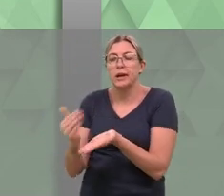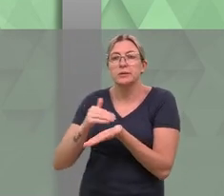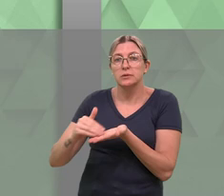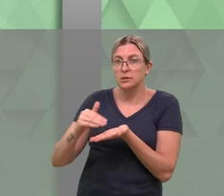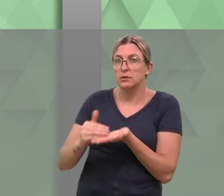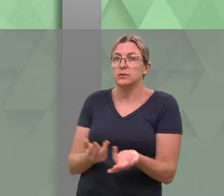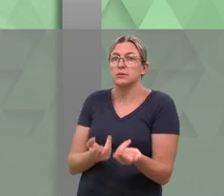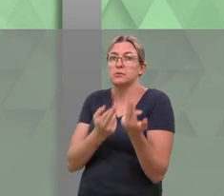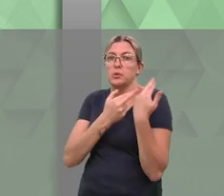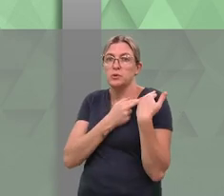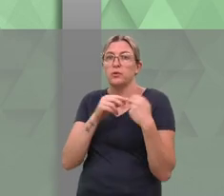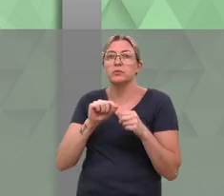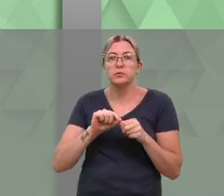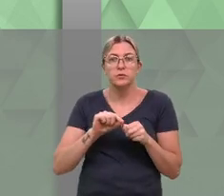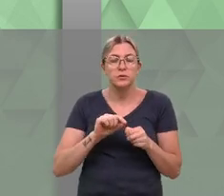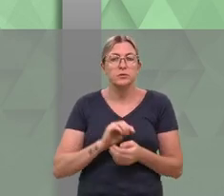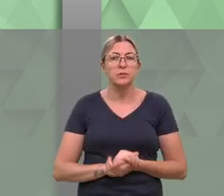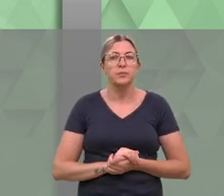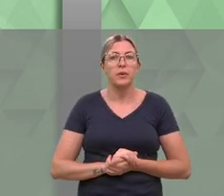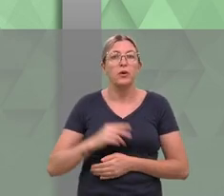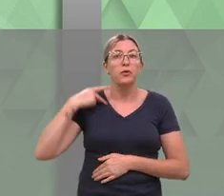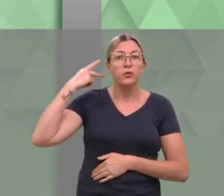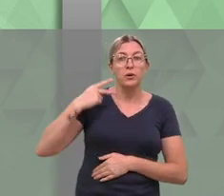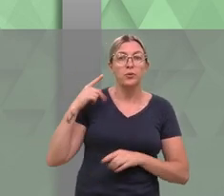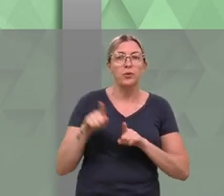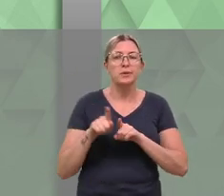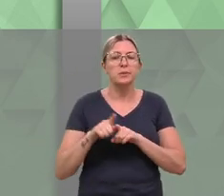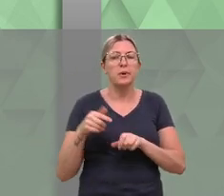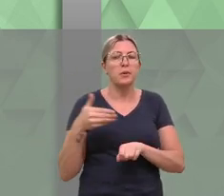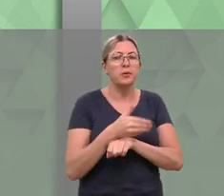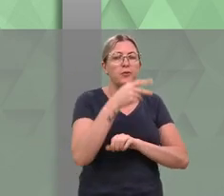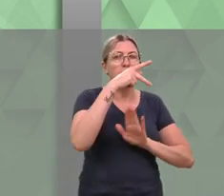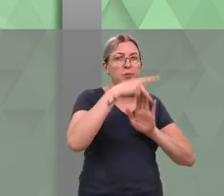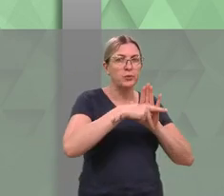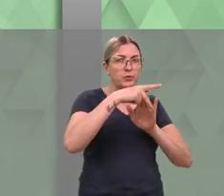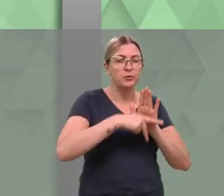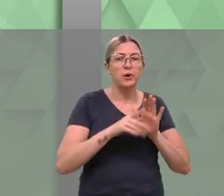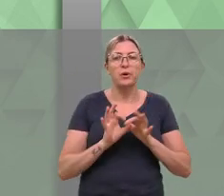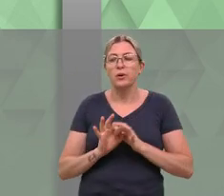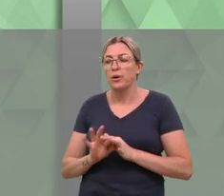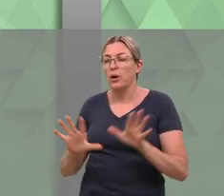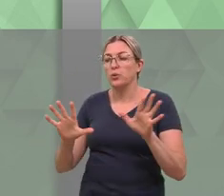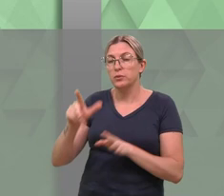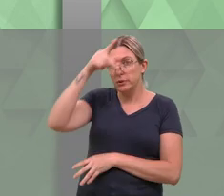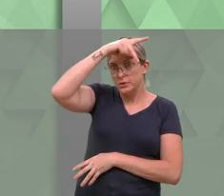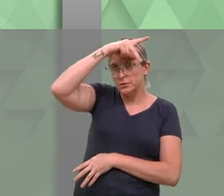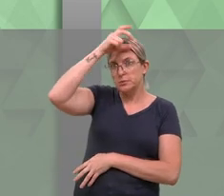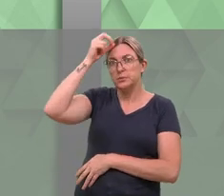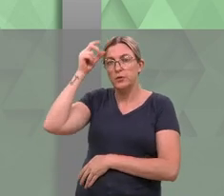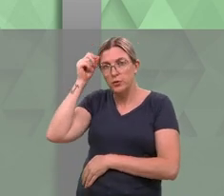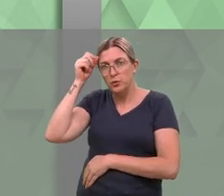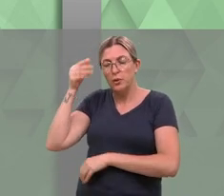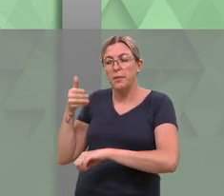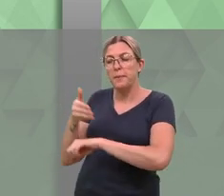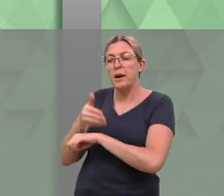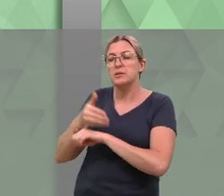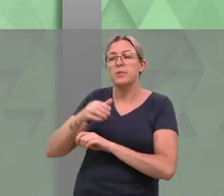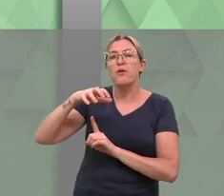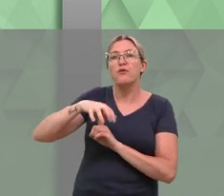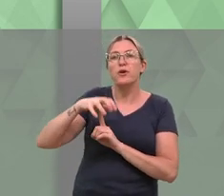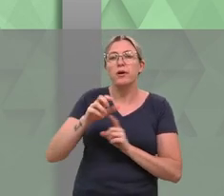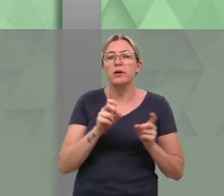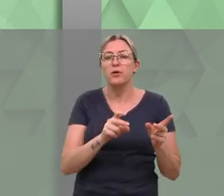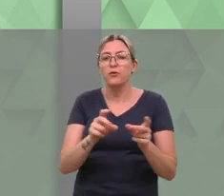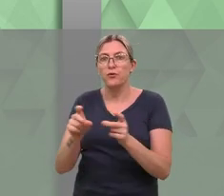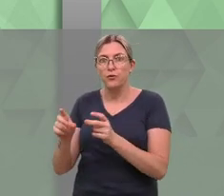As solicitações serão encaminhadas aos órgãos competentes. Os legisladores aprovaram projetos que autorizam o